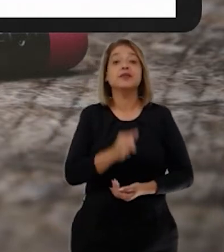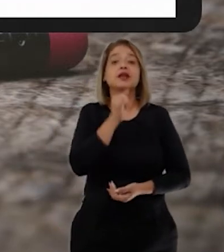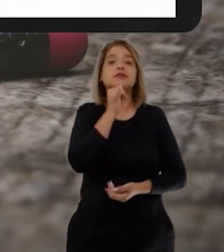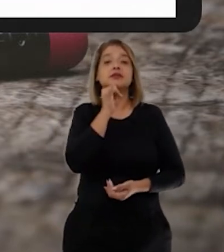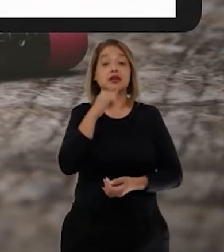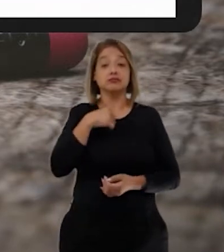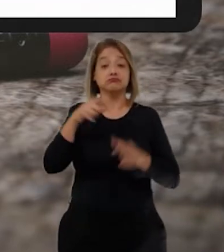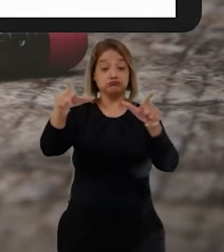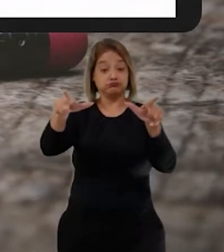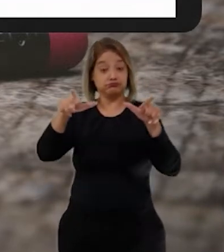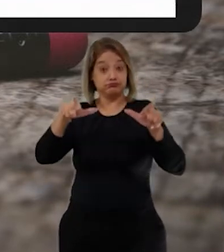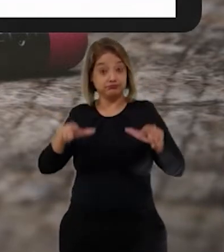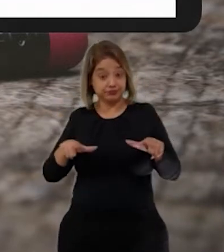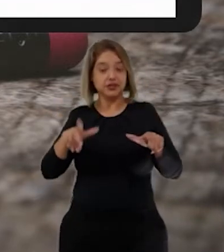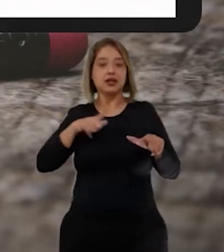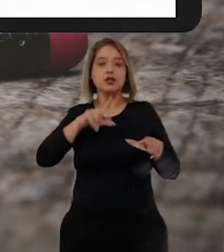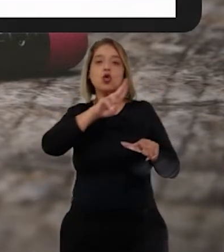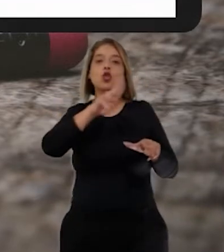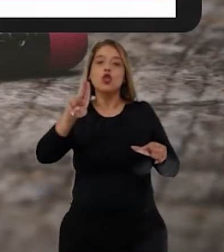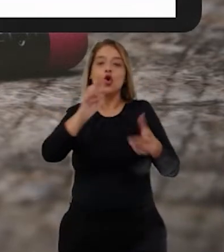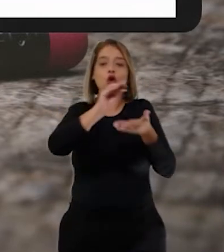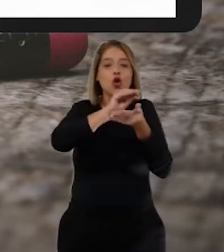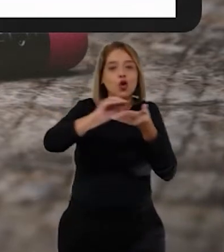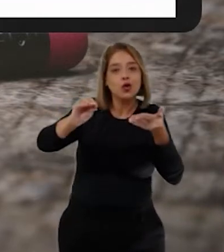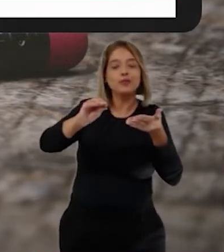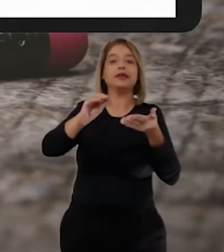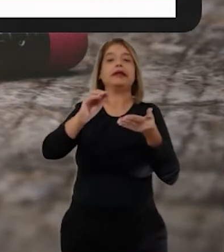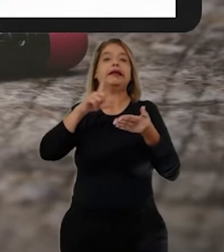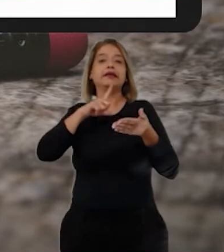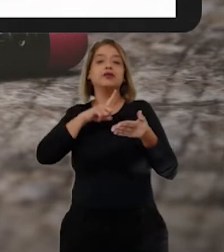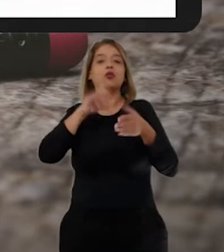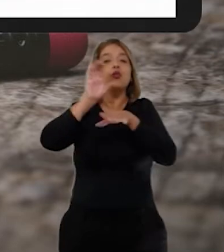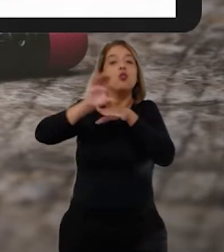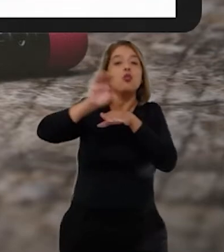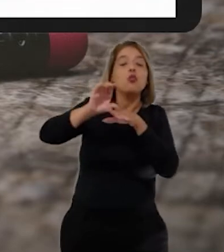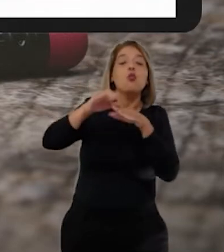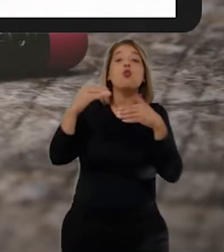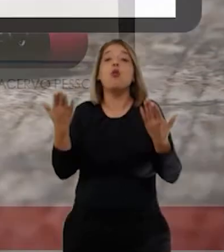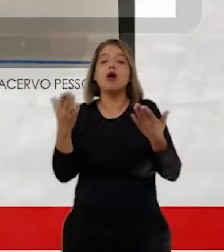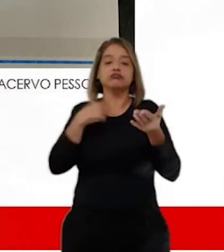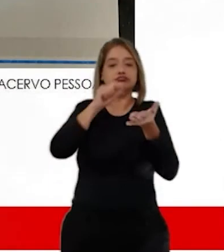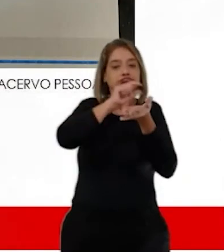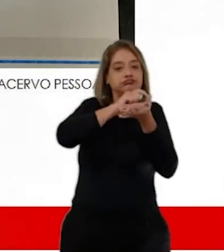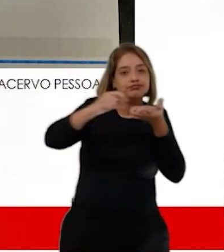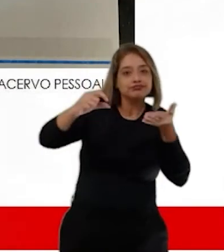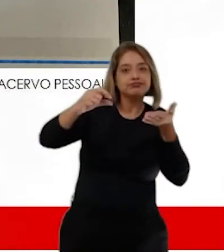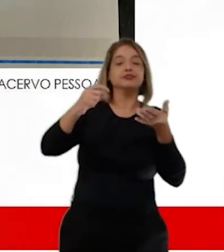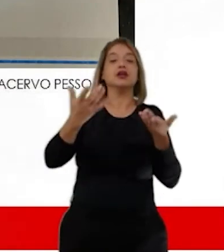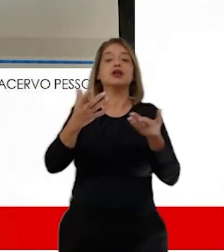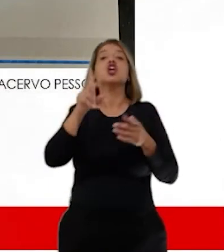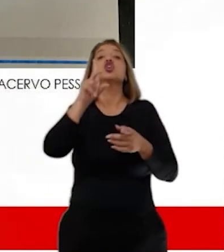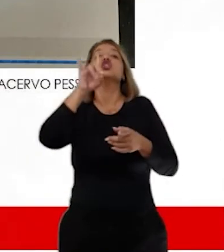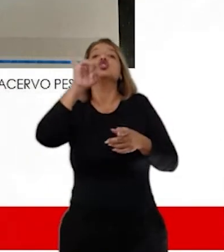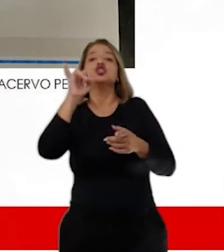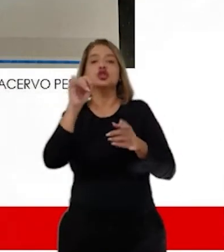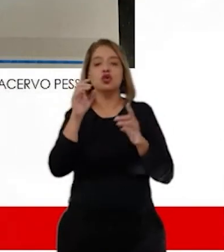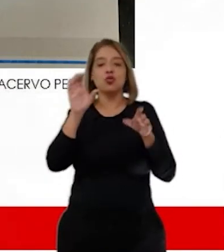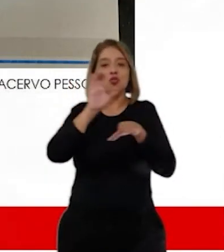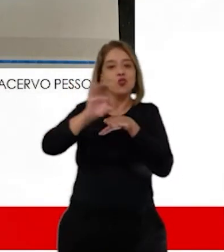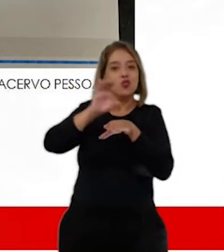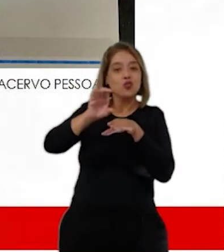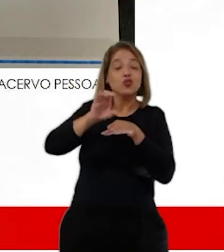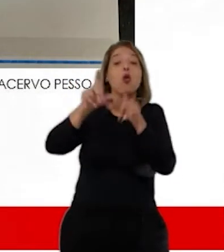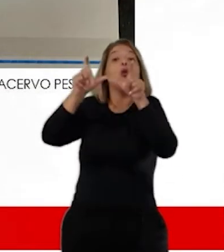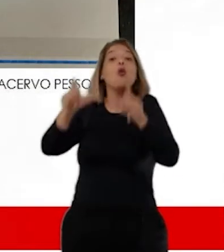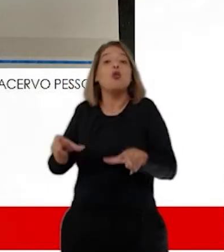recebe um certificado no seu nome, o curso que concluiu, quando fez o curso, o local